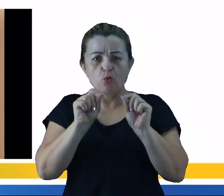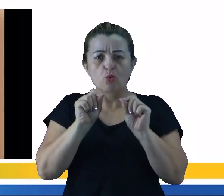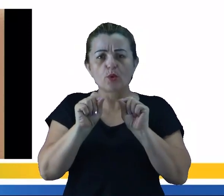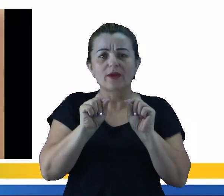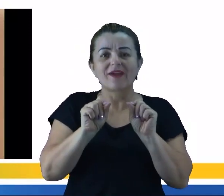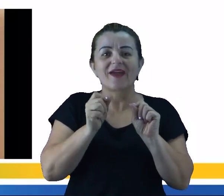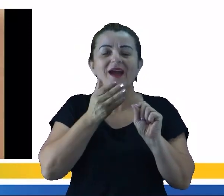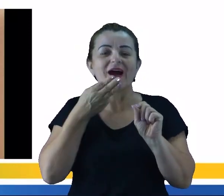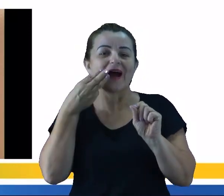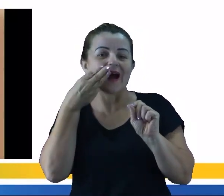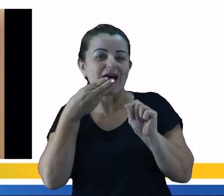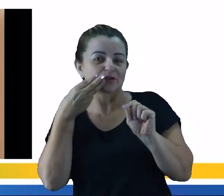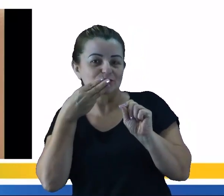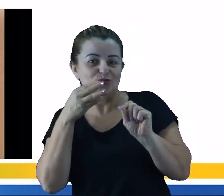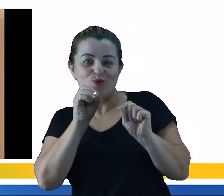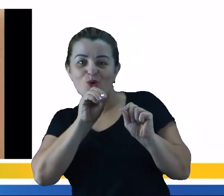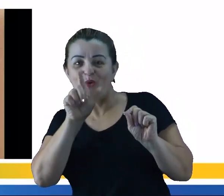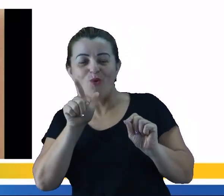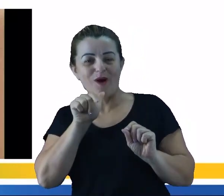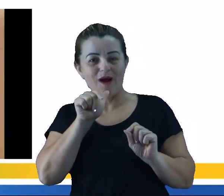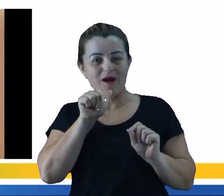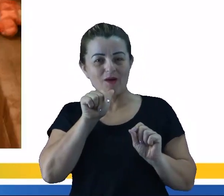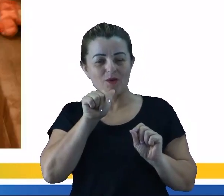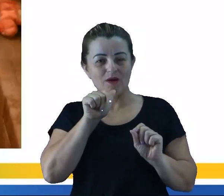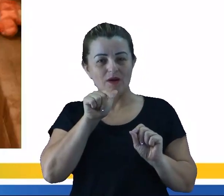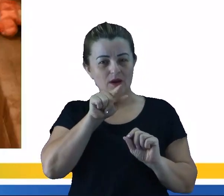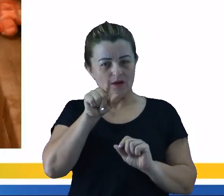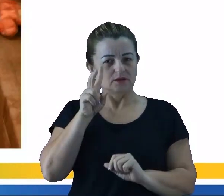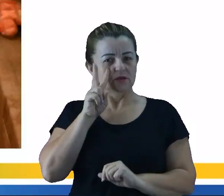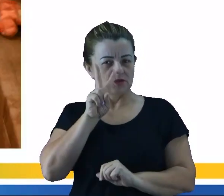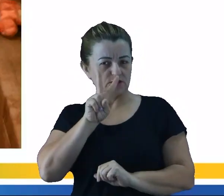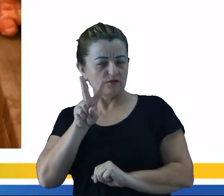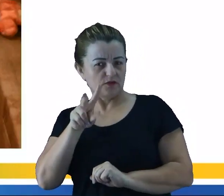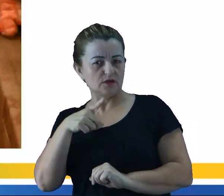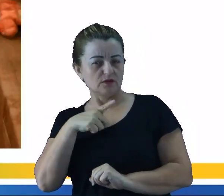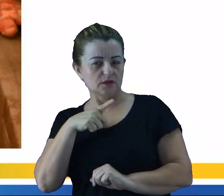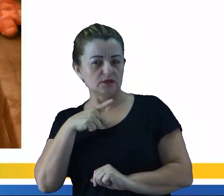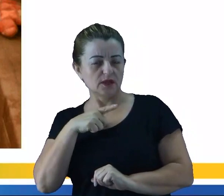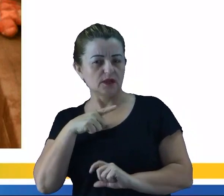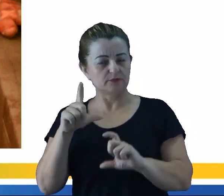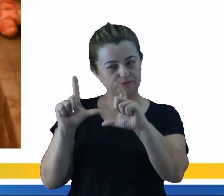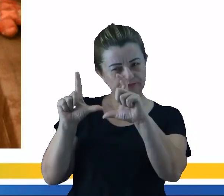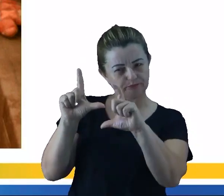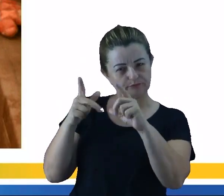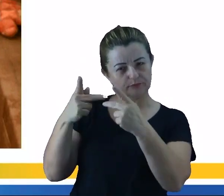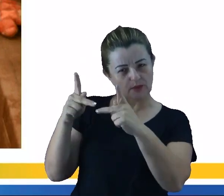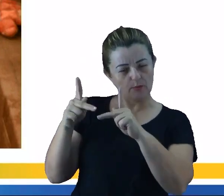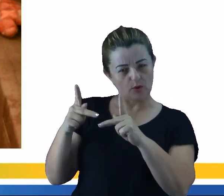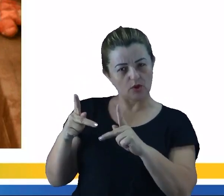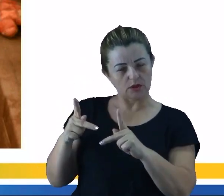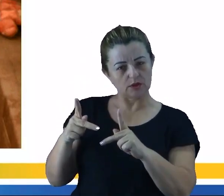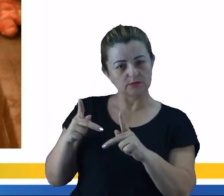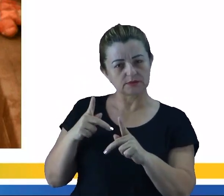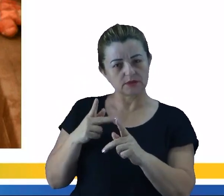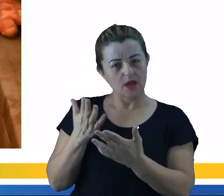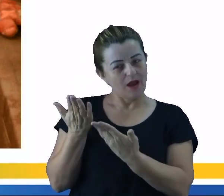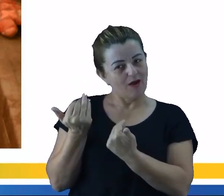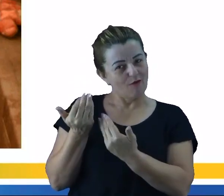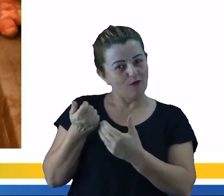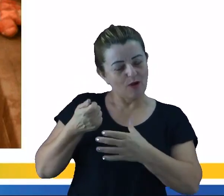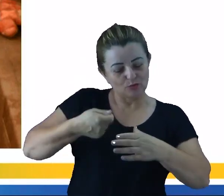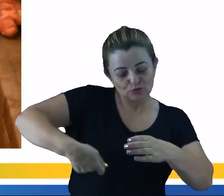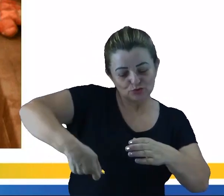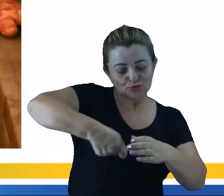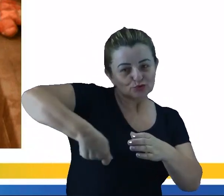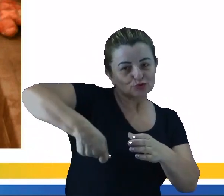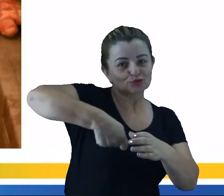açúcar, o que que é água. Não sei se vocês já viram, mas tem muitos programas de receita que falam, né, vamos mexer